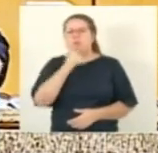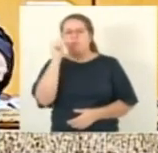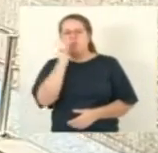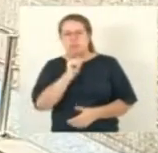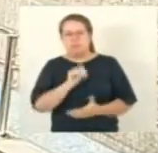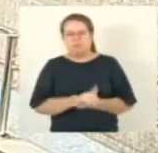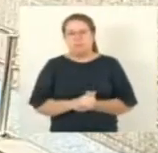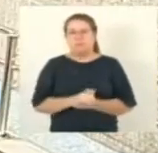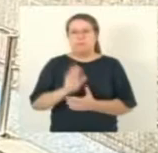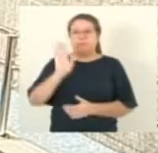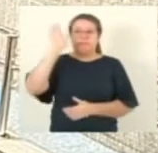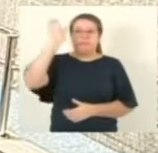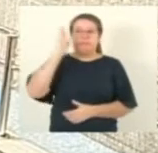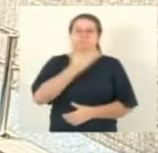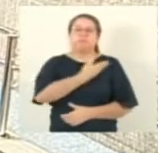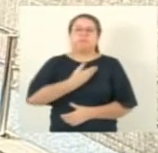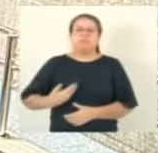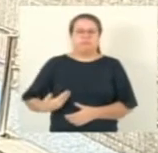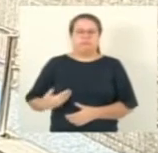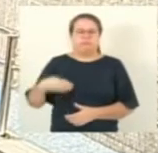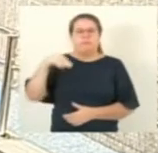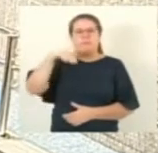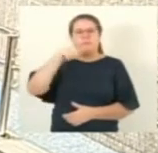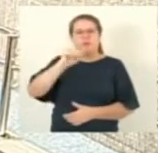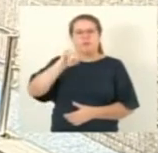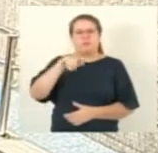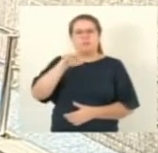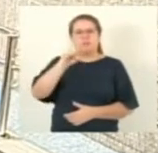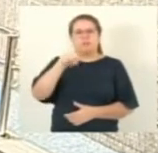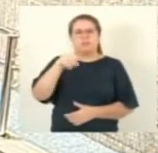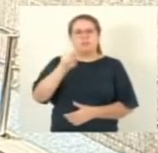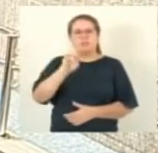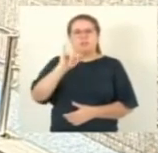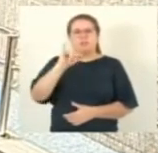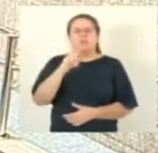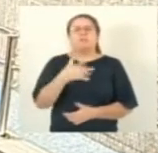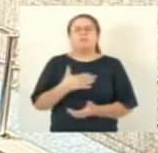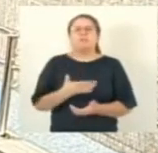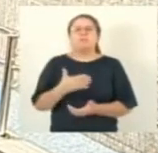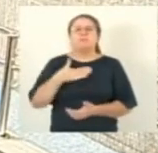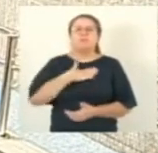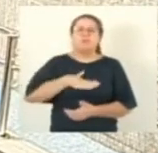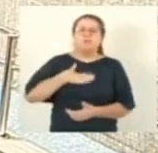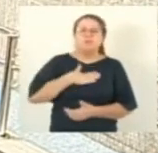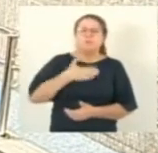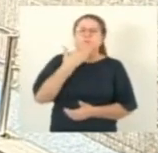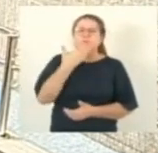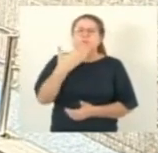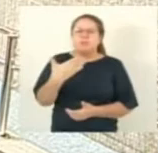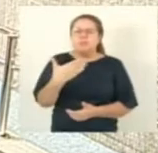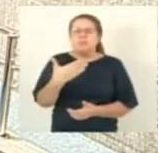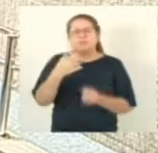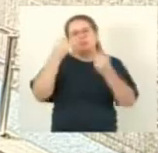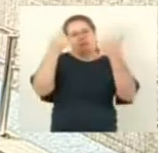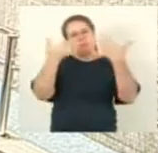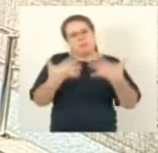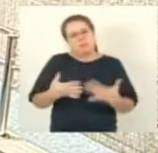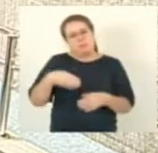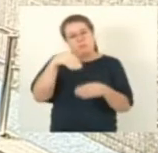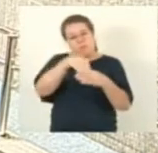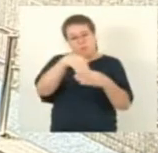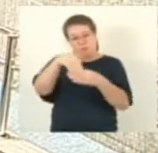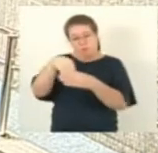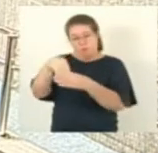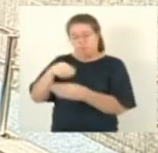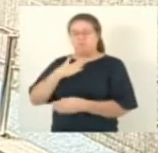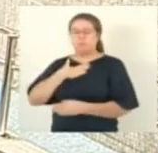Presidente, pela ordem... Pela ordem, deputado Sérgio Majeski. Na verdade, não é pela ordem, eu gostaria de pedir para justificar meu voto, meus